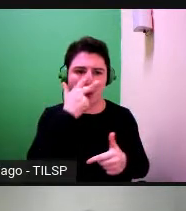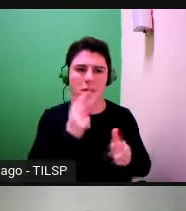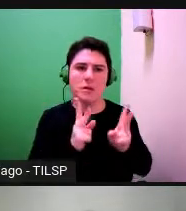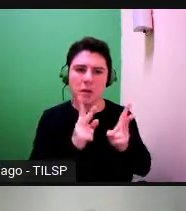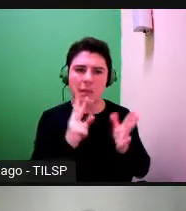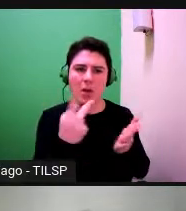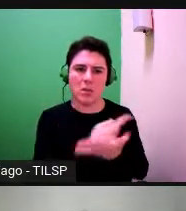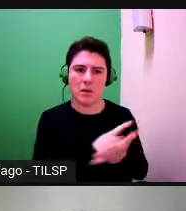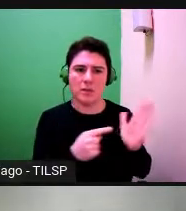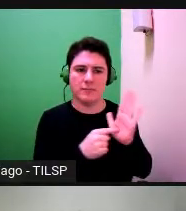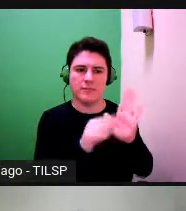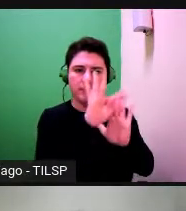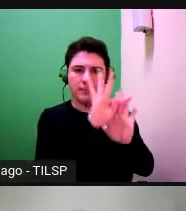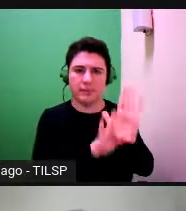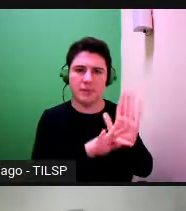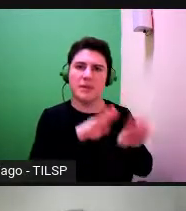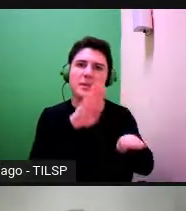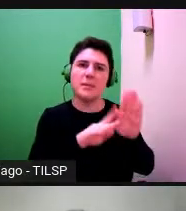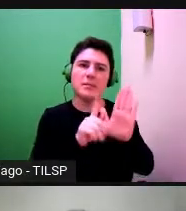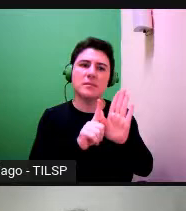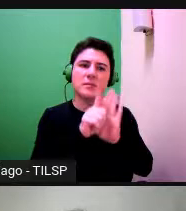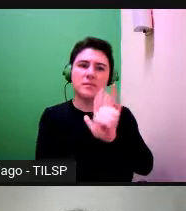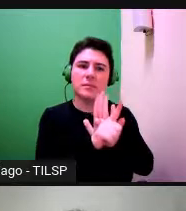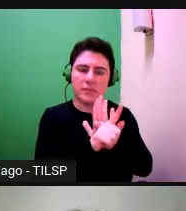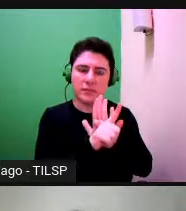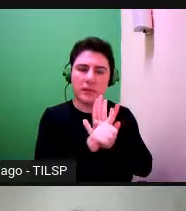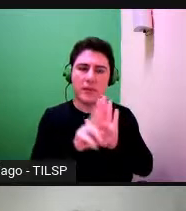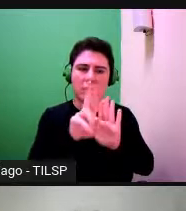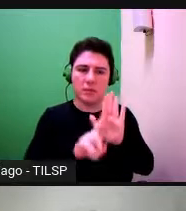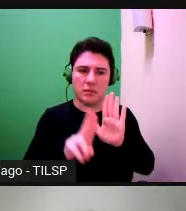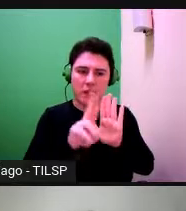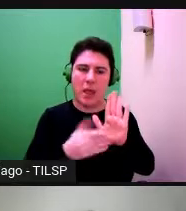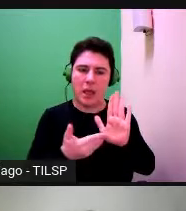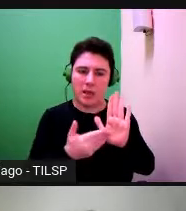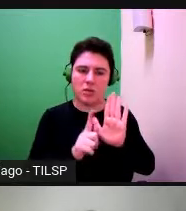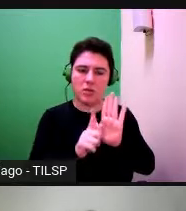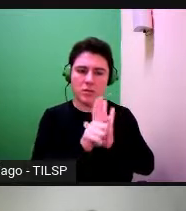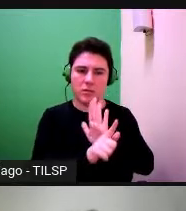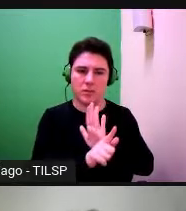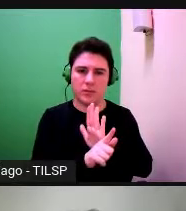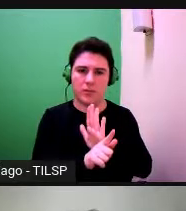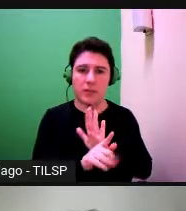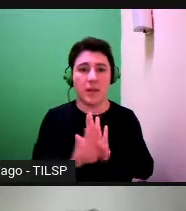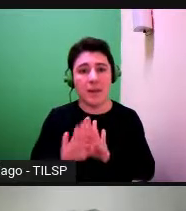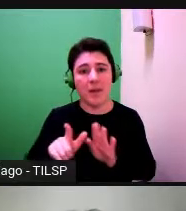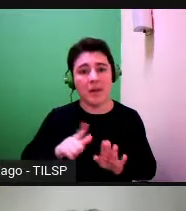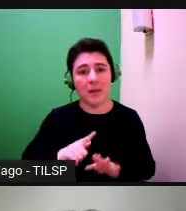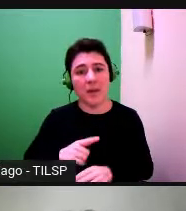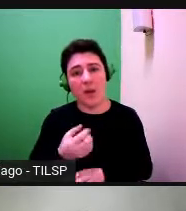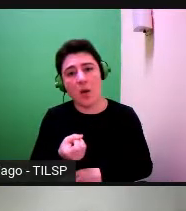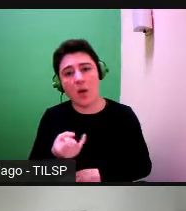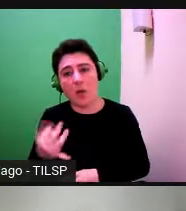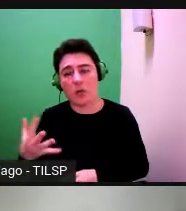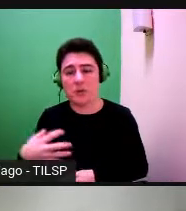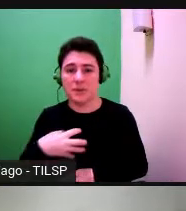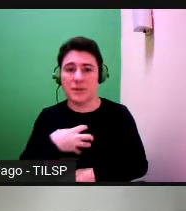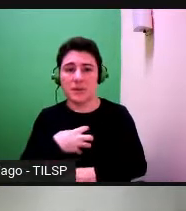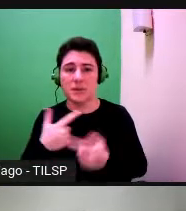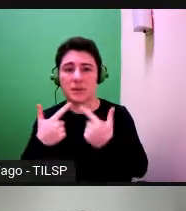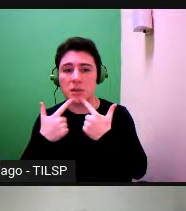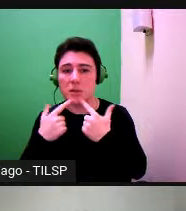texto depende do género textual que está a ser utilizado mas há mecanismos linguísticos que parecem